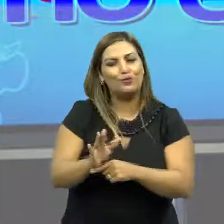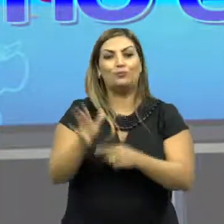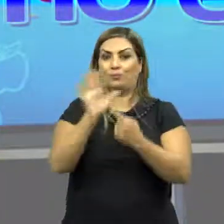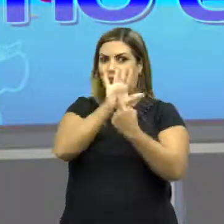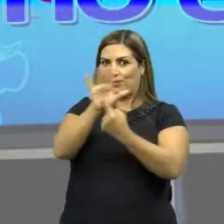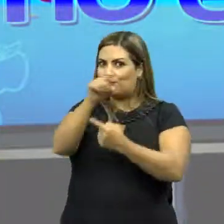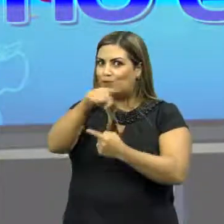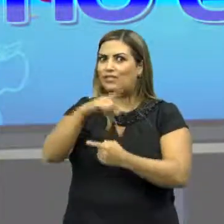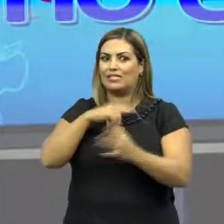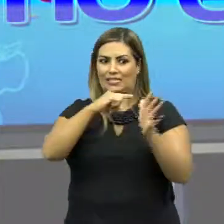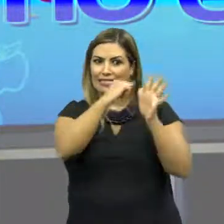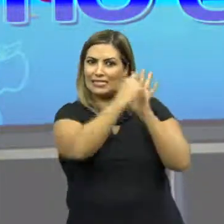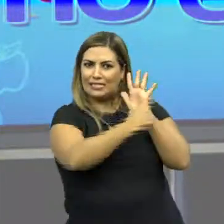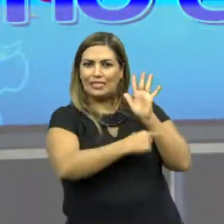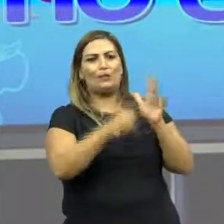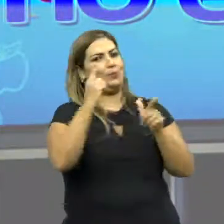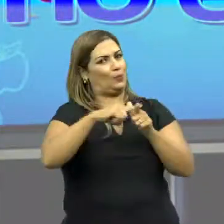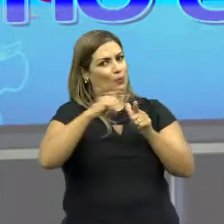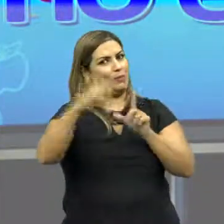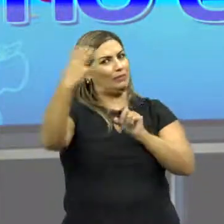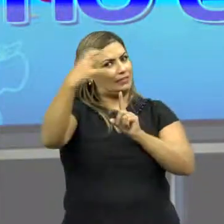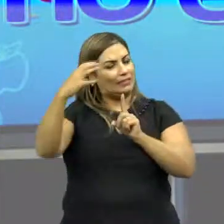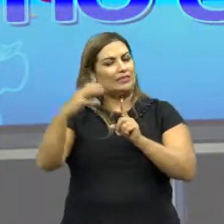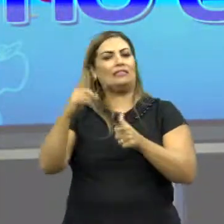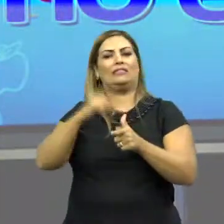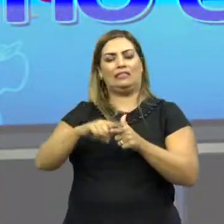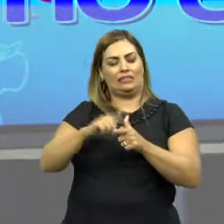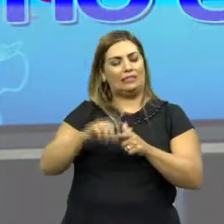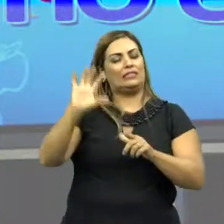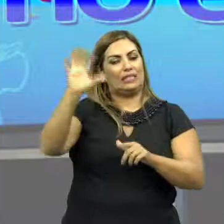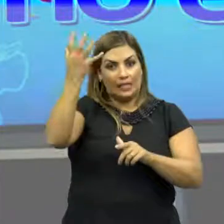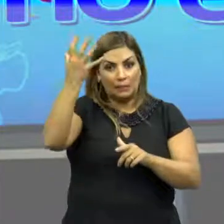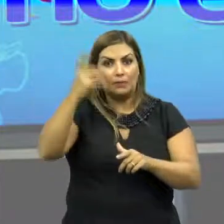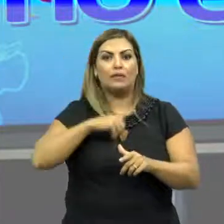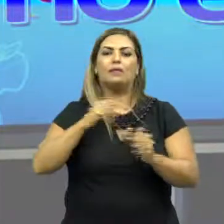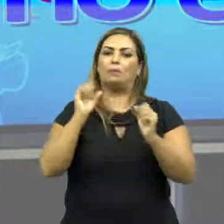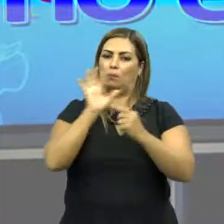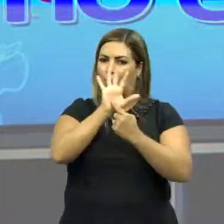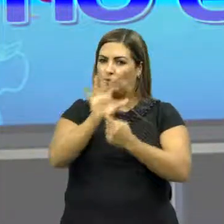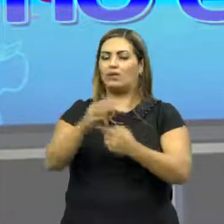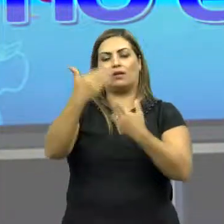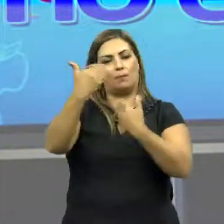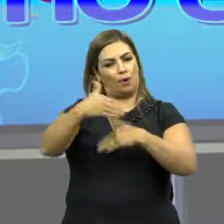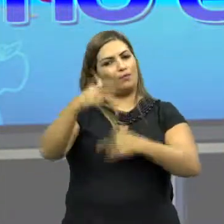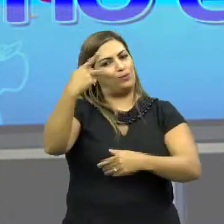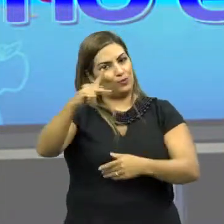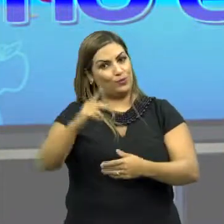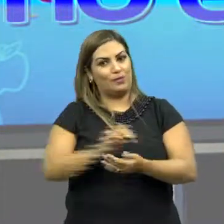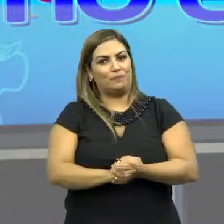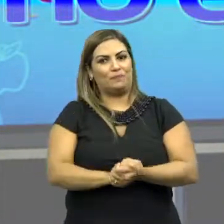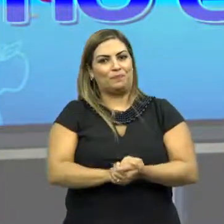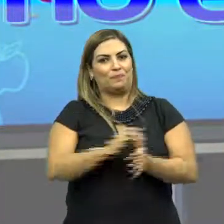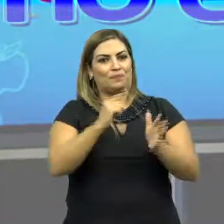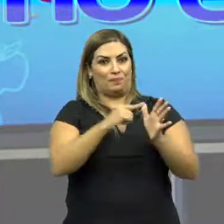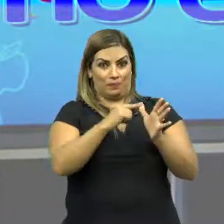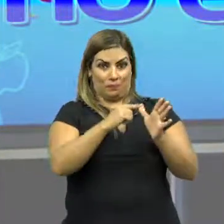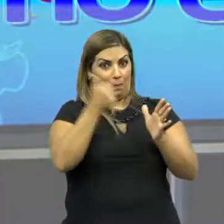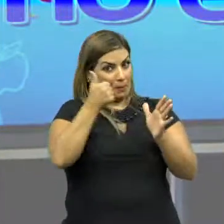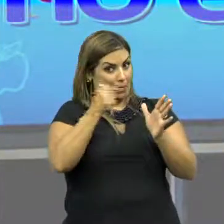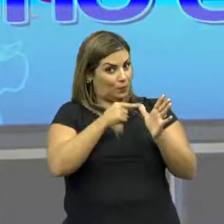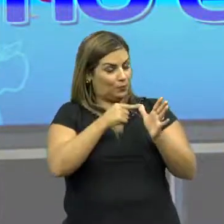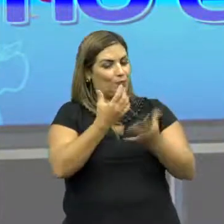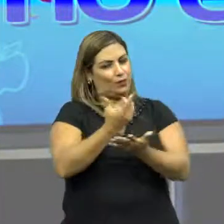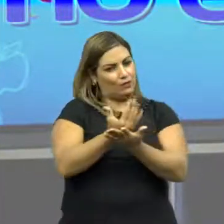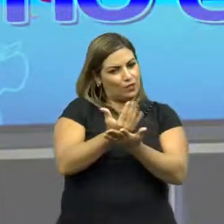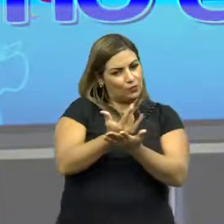mostrando para vocês os 5 impactos ambientais que mais podem aparecer na sua prova. Quais foram eles?